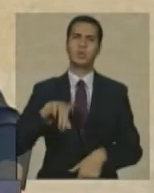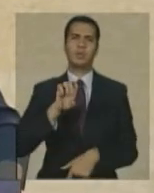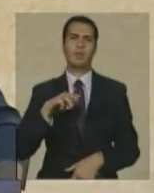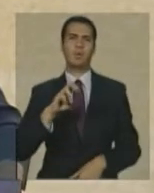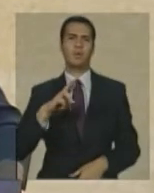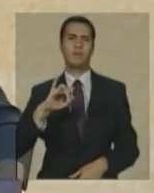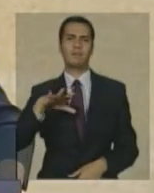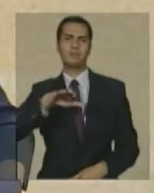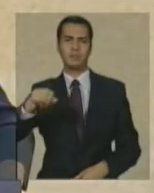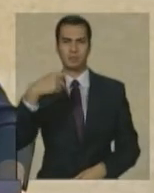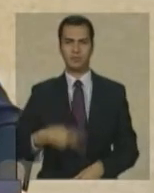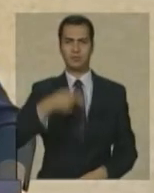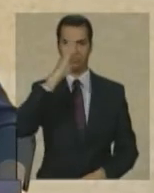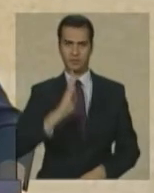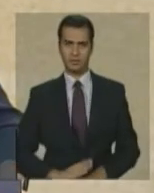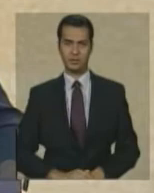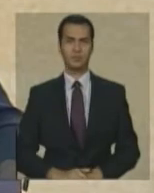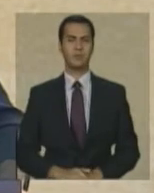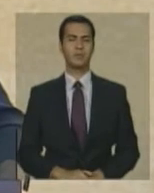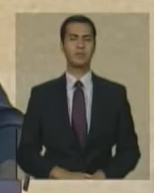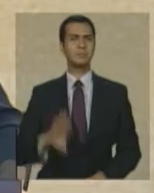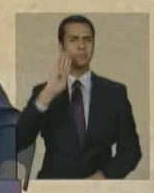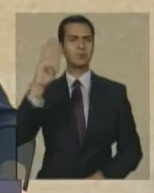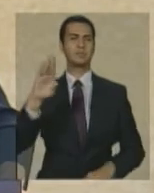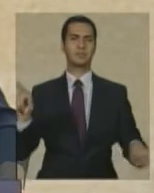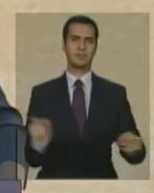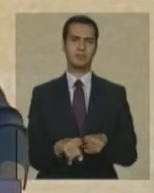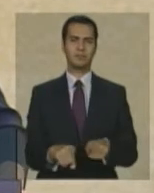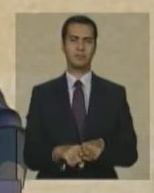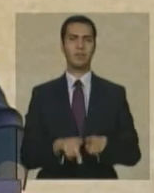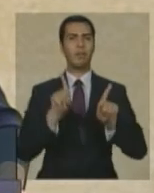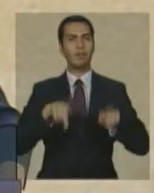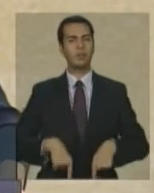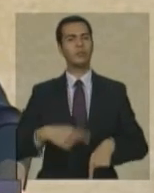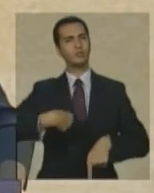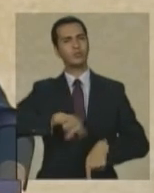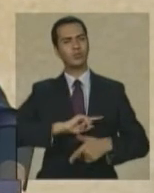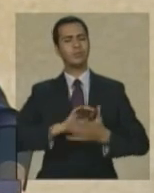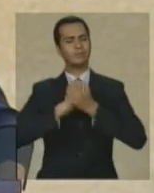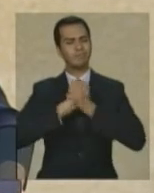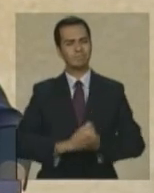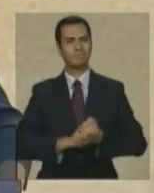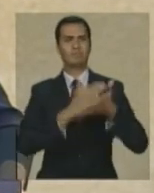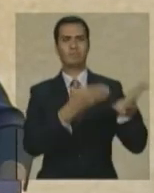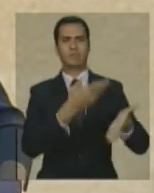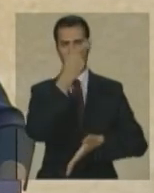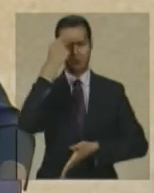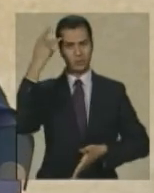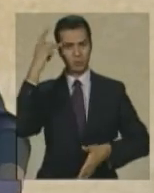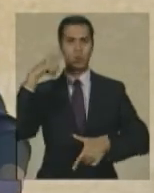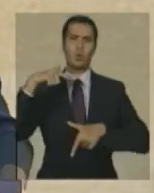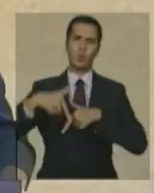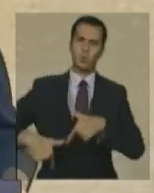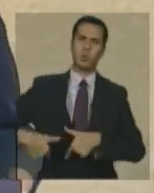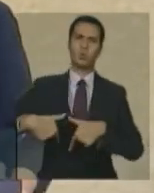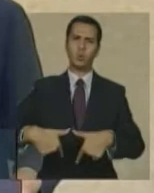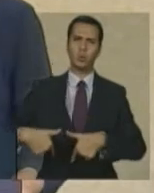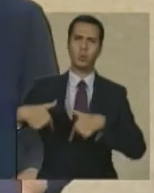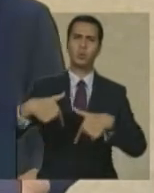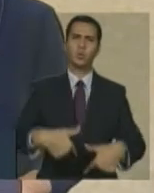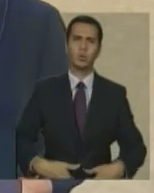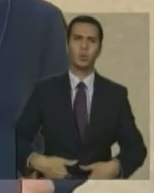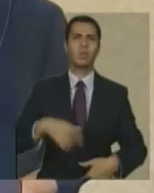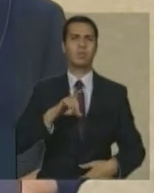sobretudo é uma homenagem aos que lutaram pela democracia nos anos de